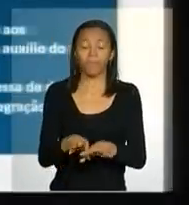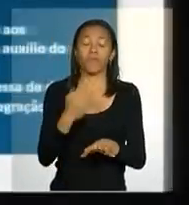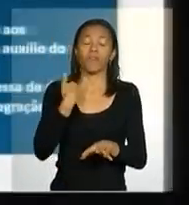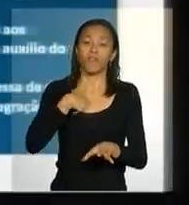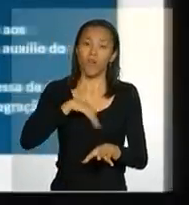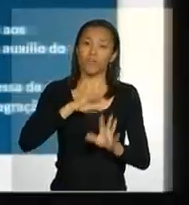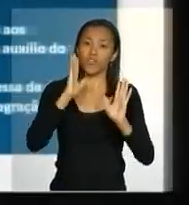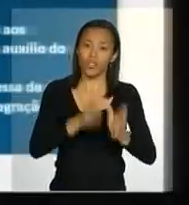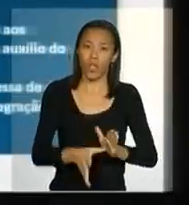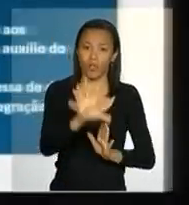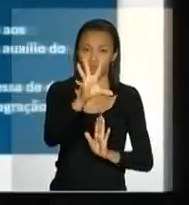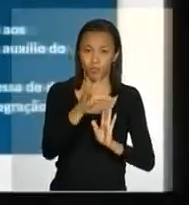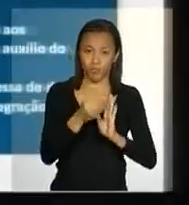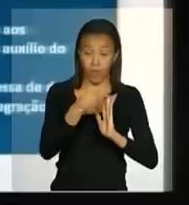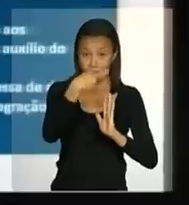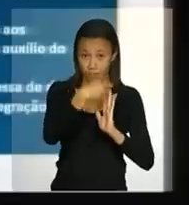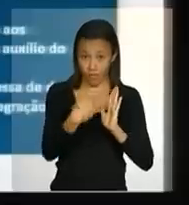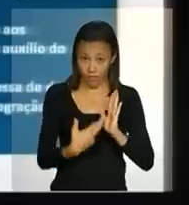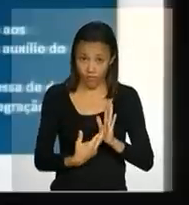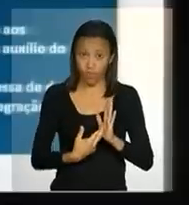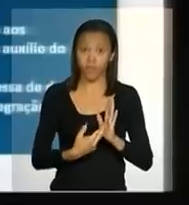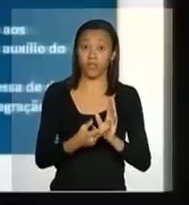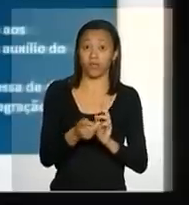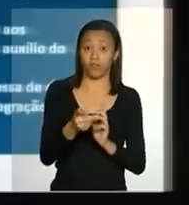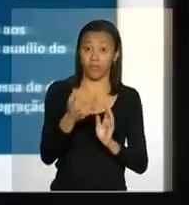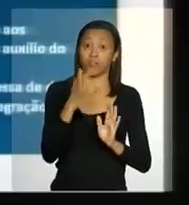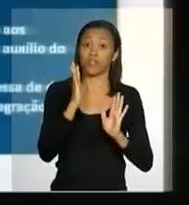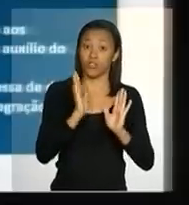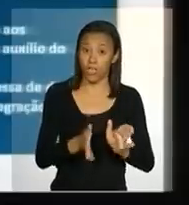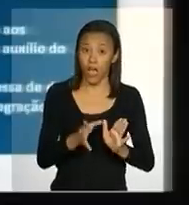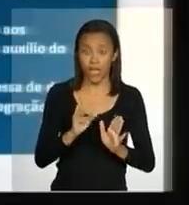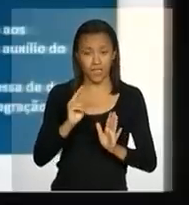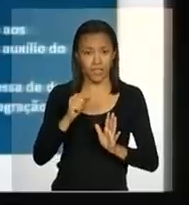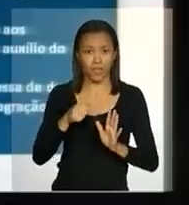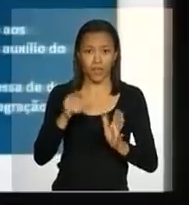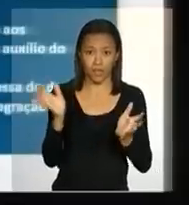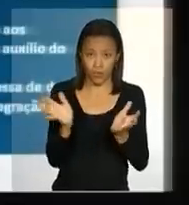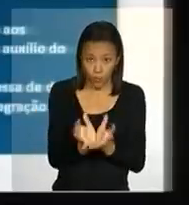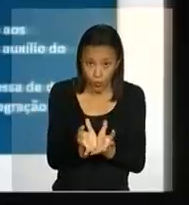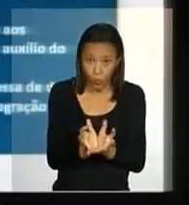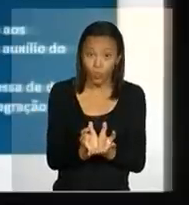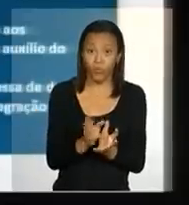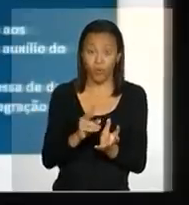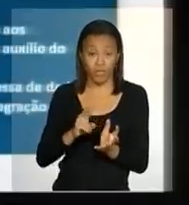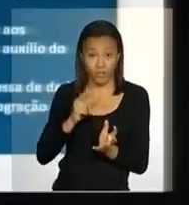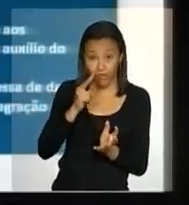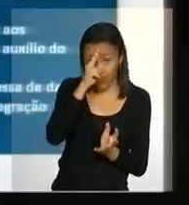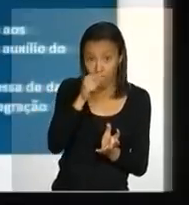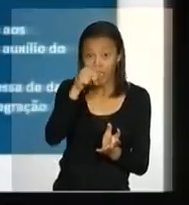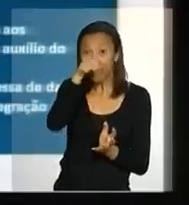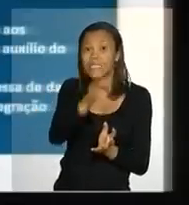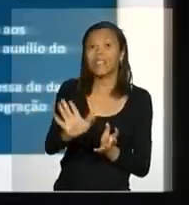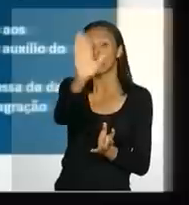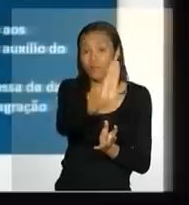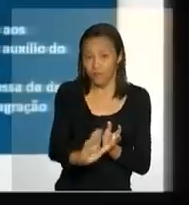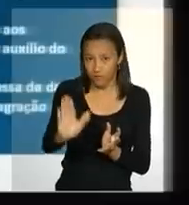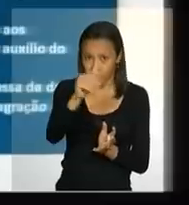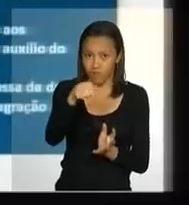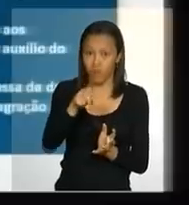normatizamos, nós regulamentamos essa Força Nacional de Emergência e ela é, portanto,